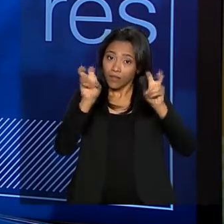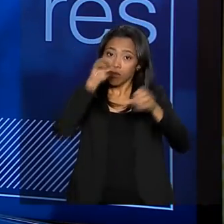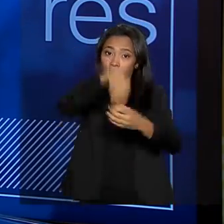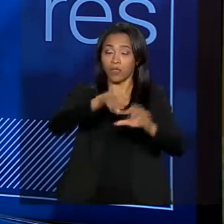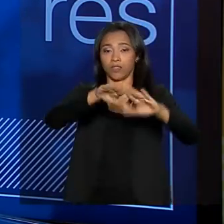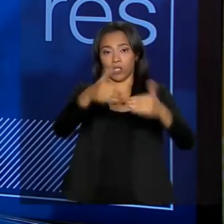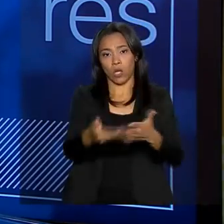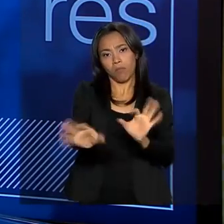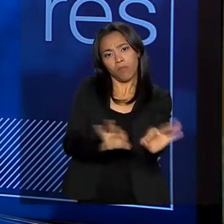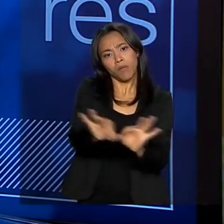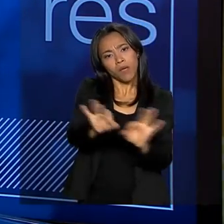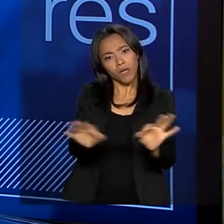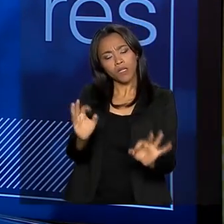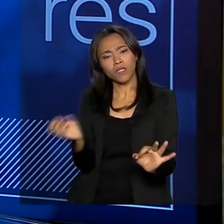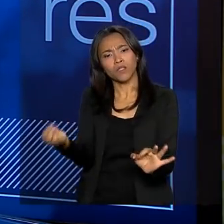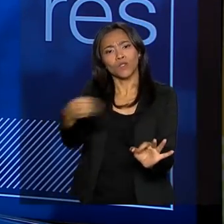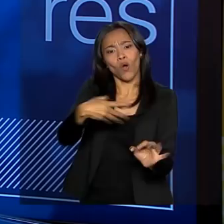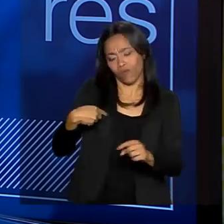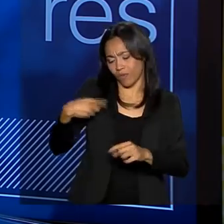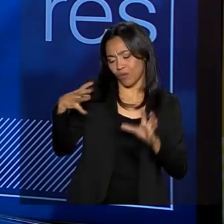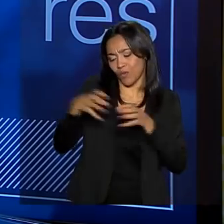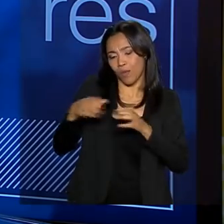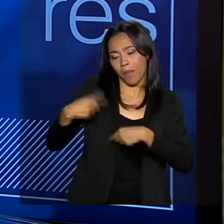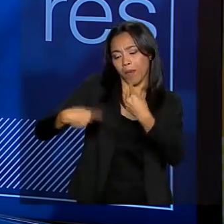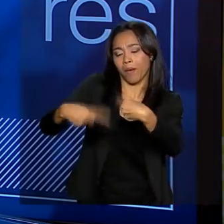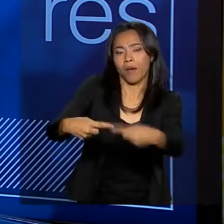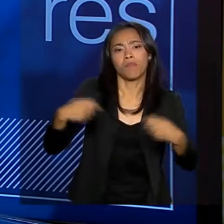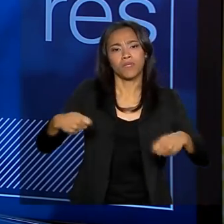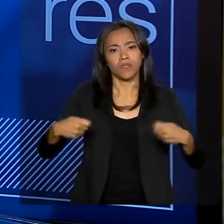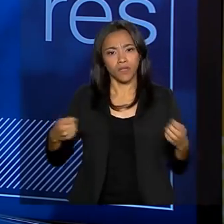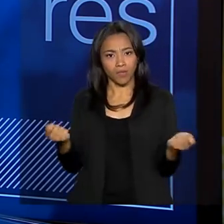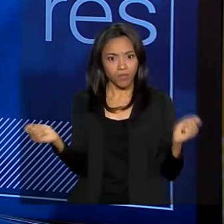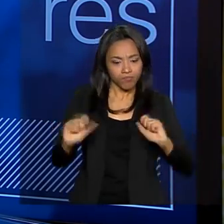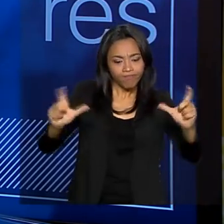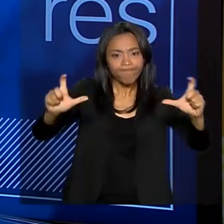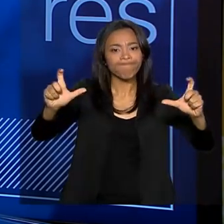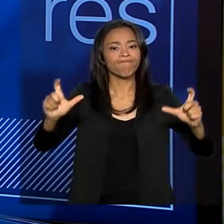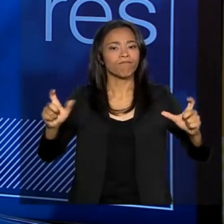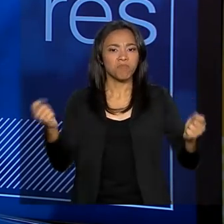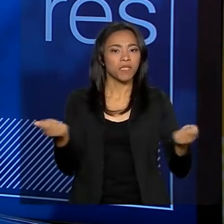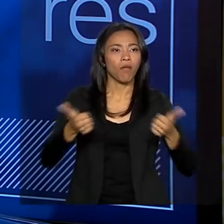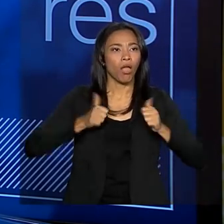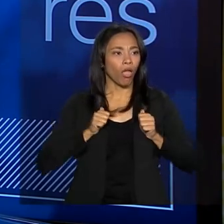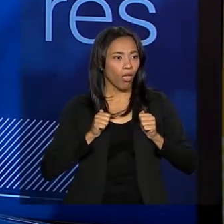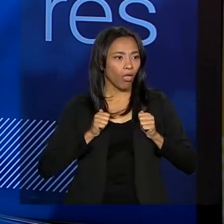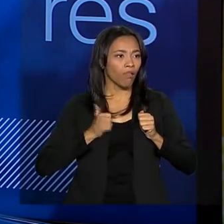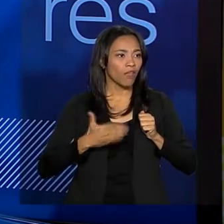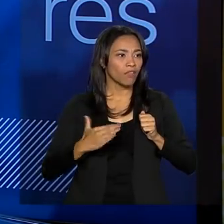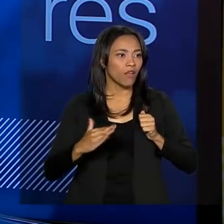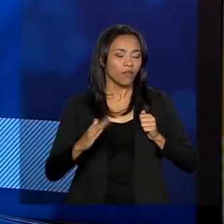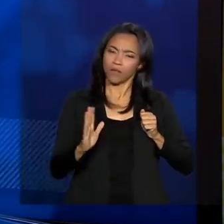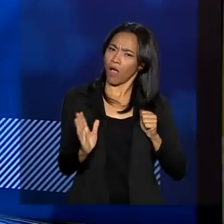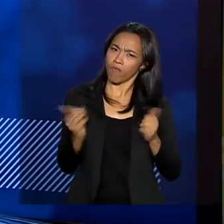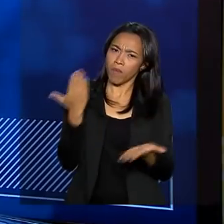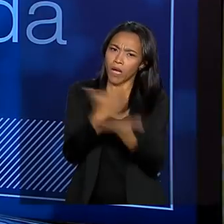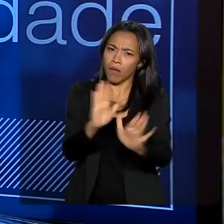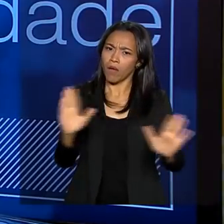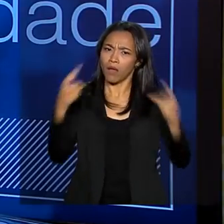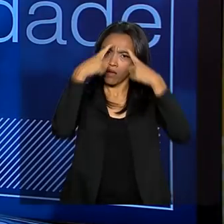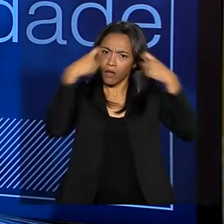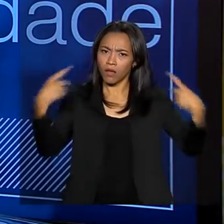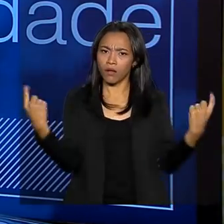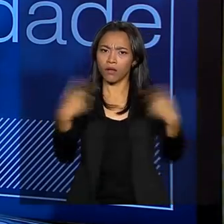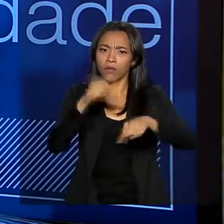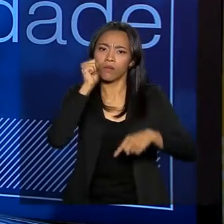preparando as novas gerações. Nós precisamos reagir. Do jeito que está, a gente não pode mais ficar. Nós temos que dar um baixo da violência contra a mulher no